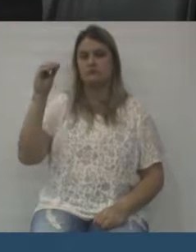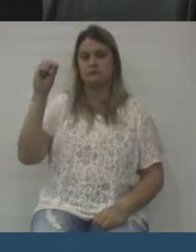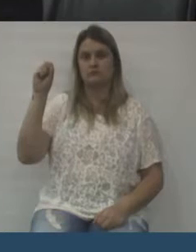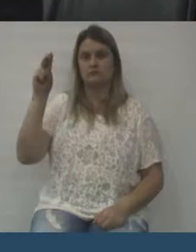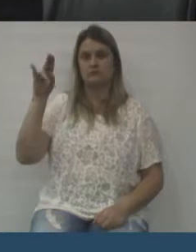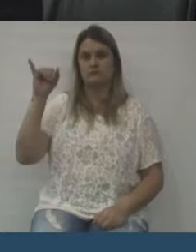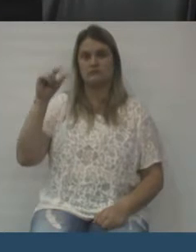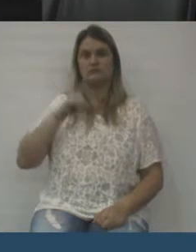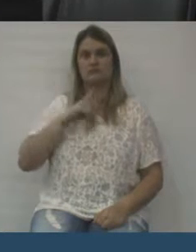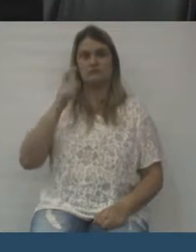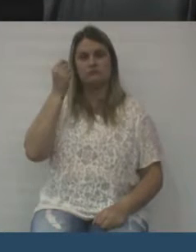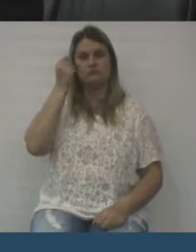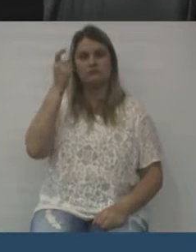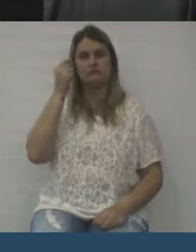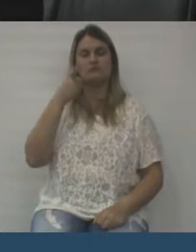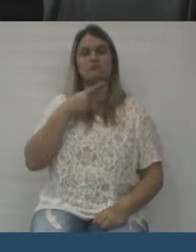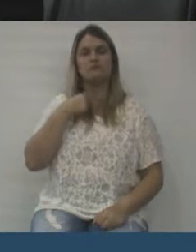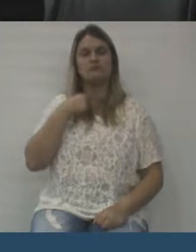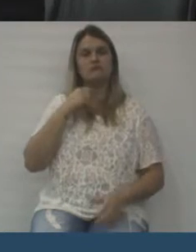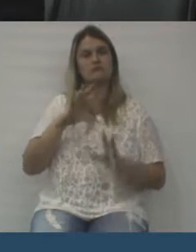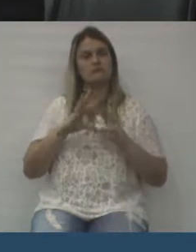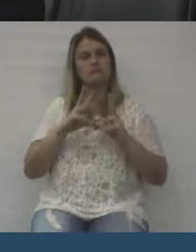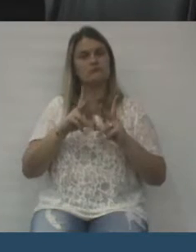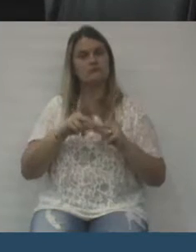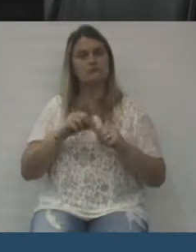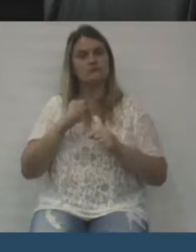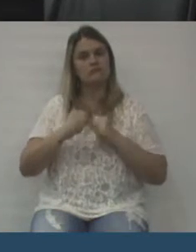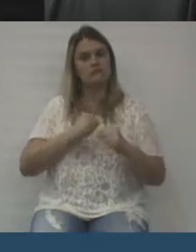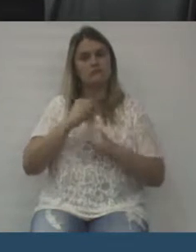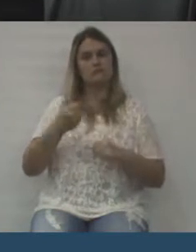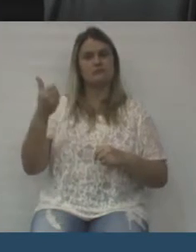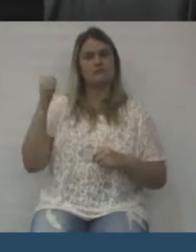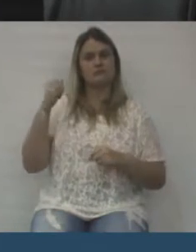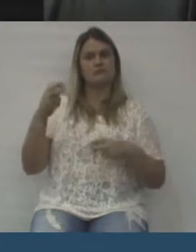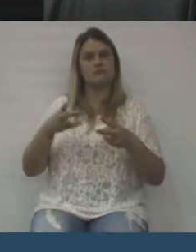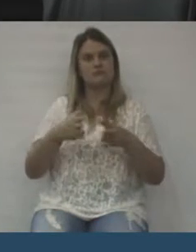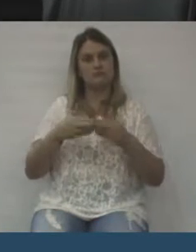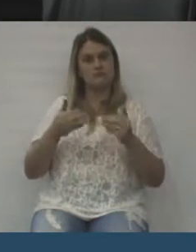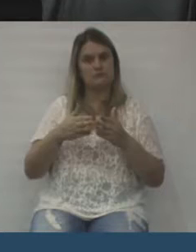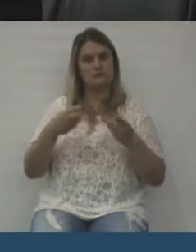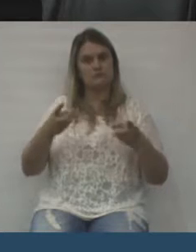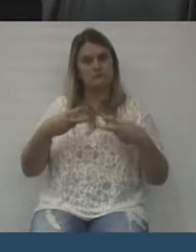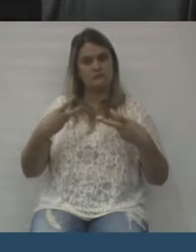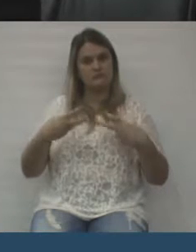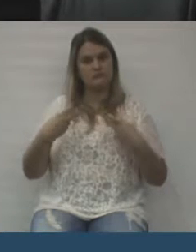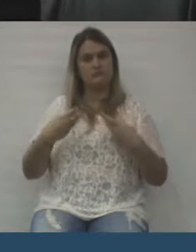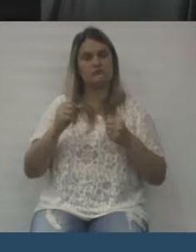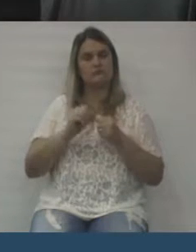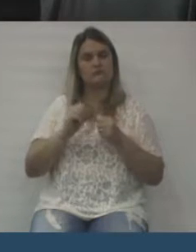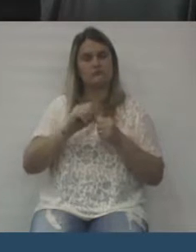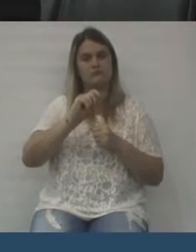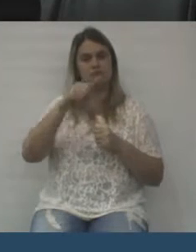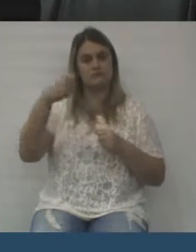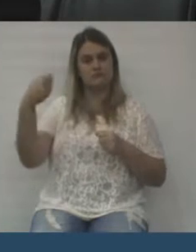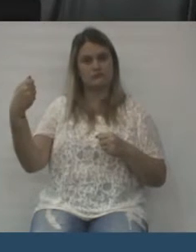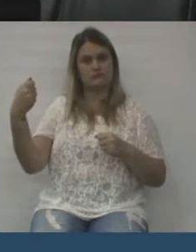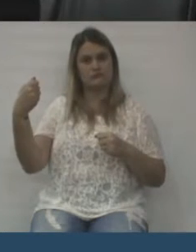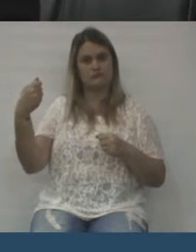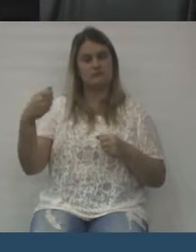no coração, por que não todos encantar essa ideia, corrermos atrás de recursos e montar essa grande